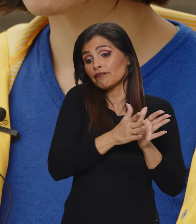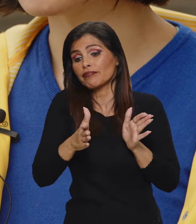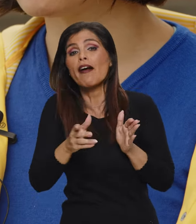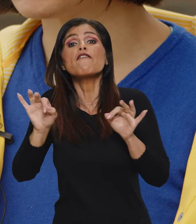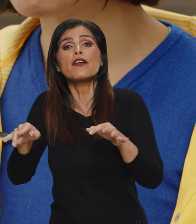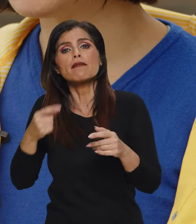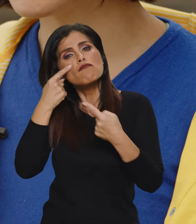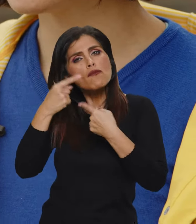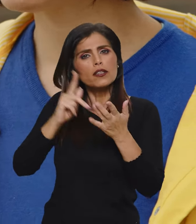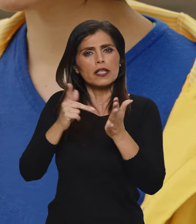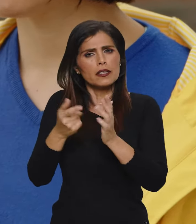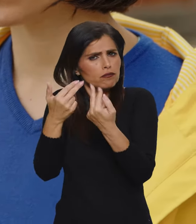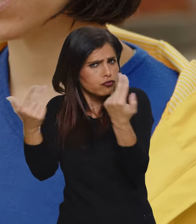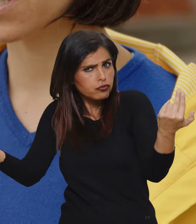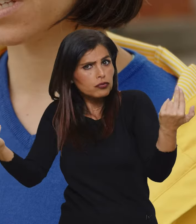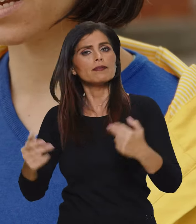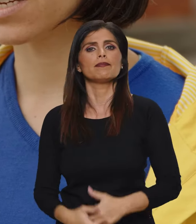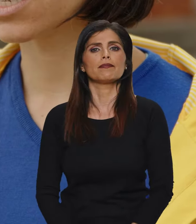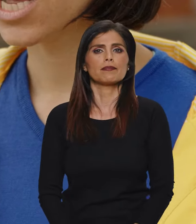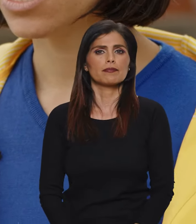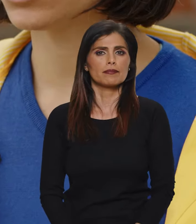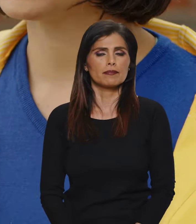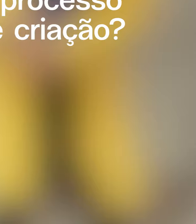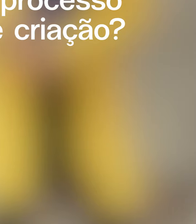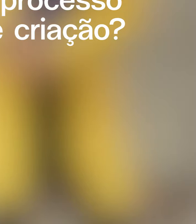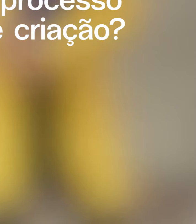uma história com princípio, meio e fim, em que misturamos diversas técnicas.